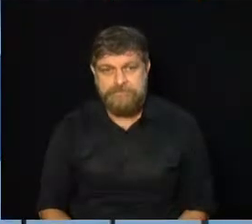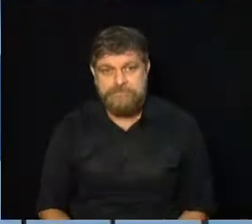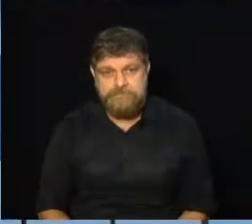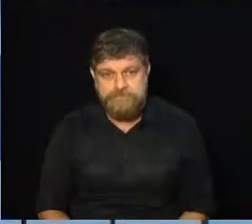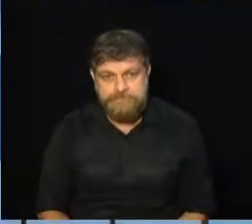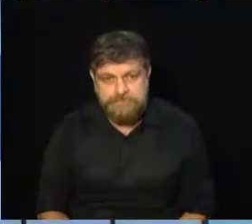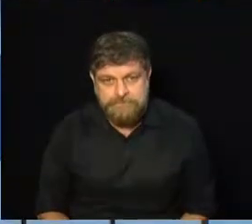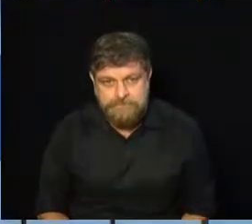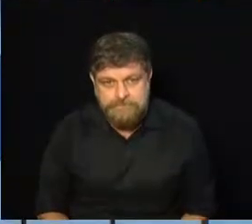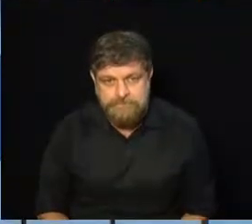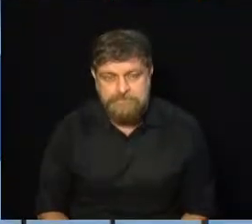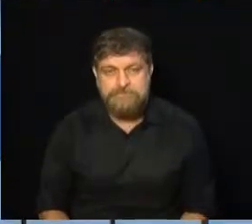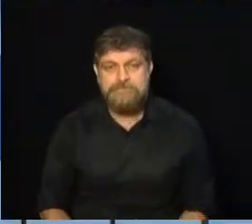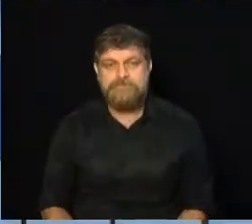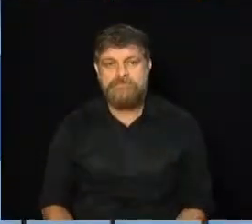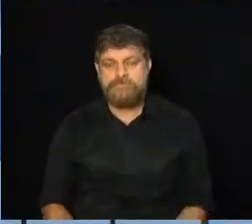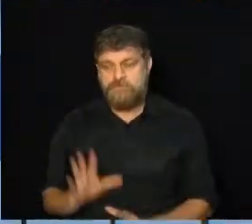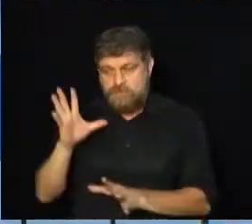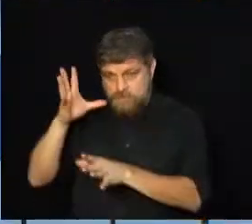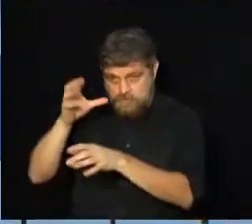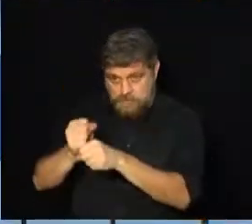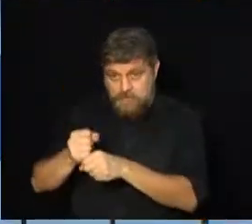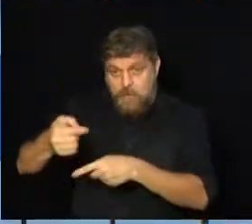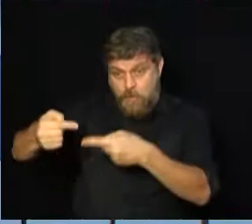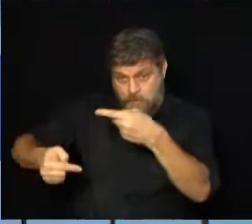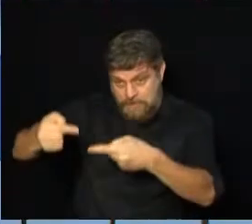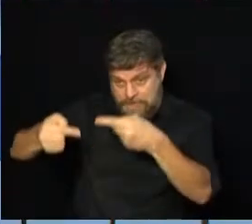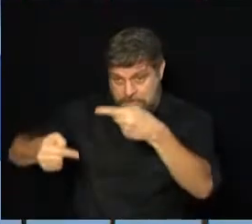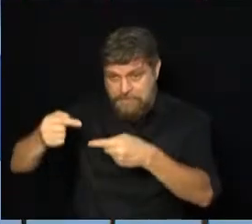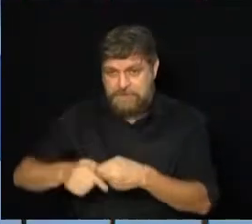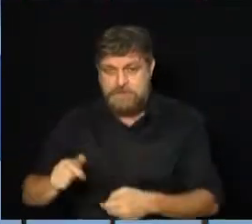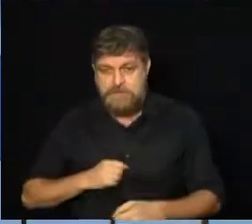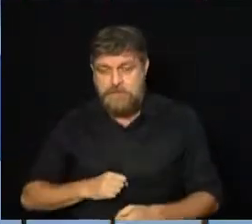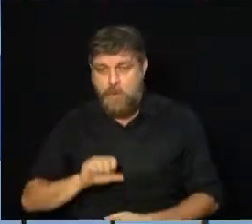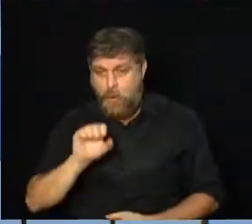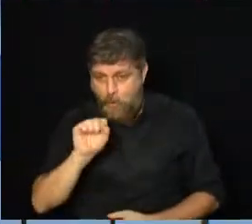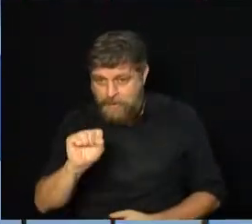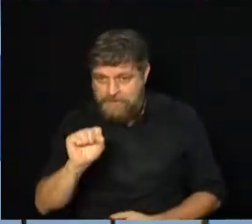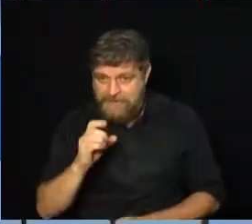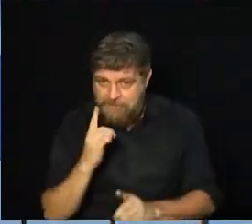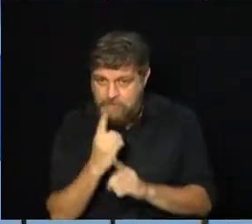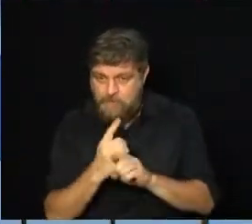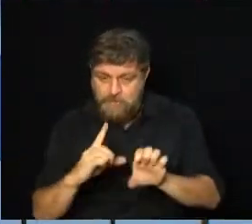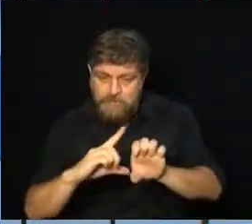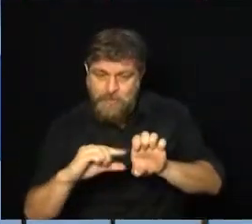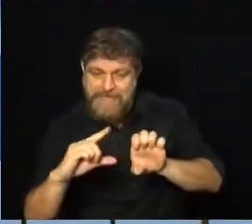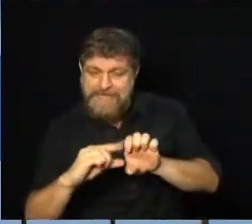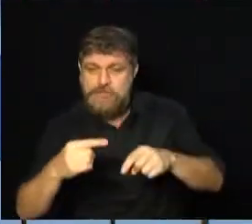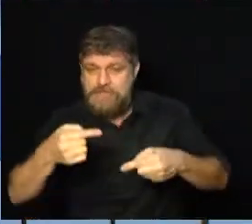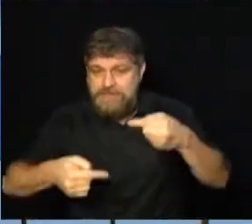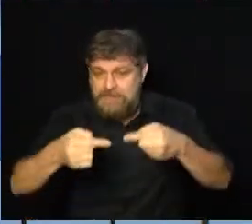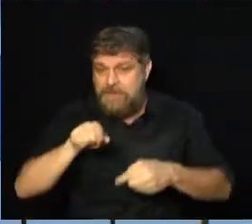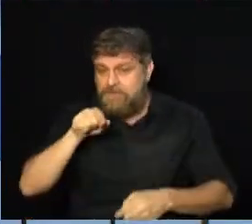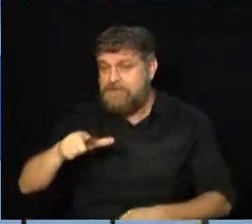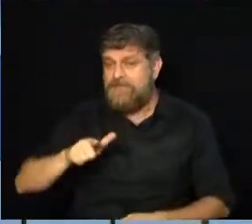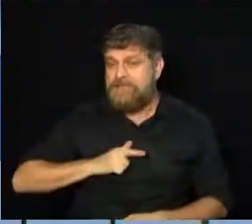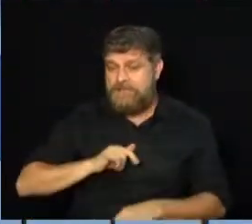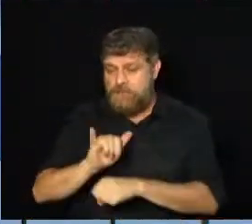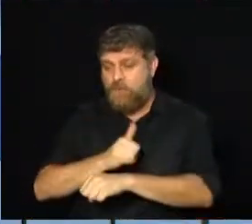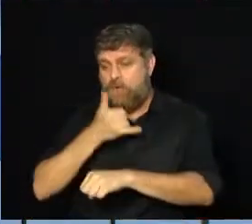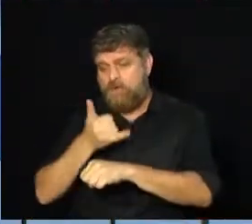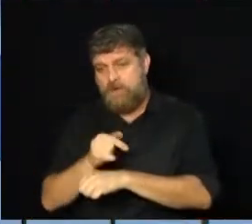E a íntegra deste debate, ou seja, o oitavo Eja em Debate, você encontra no youtube